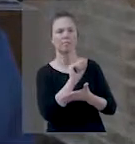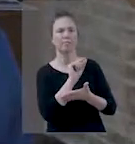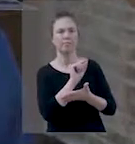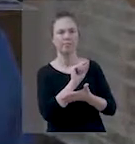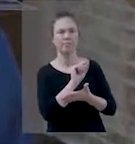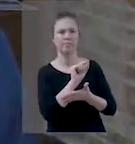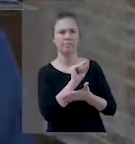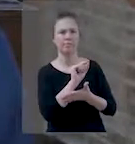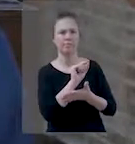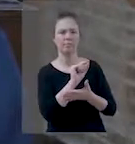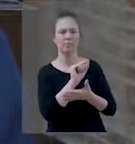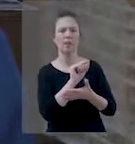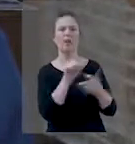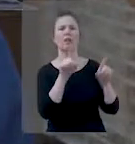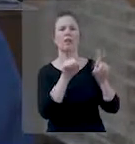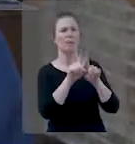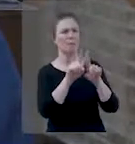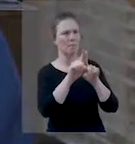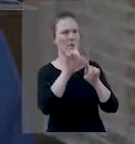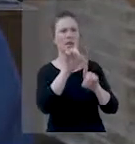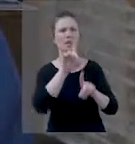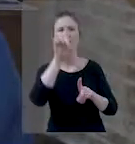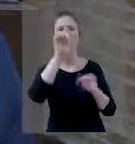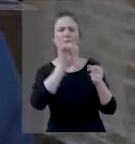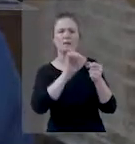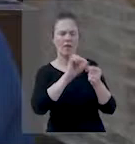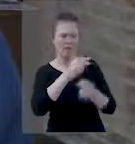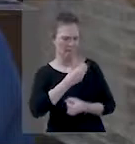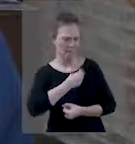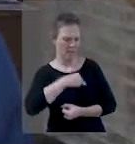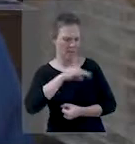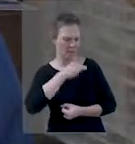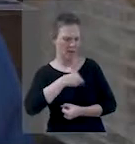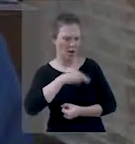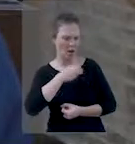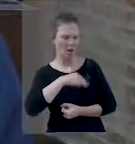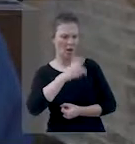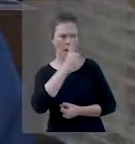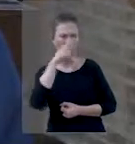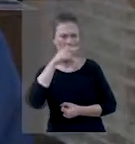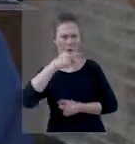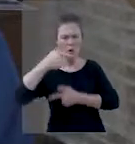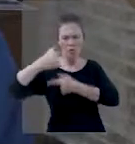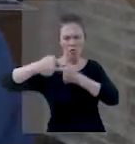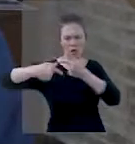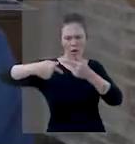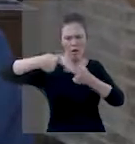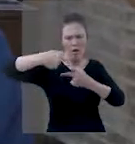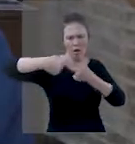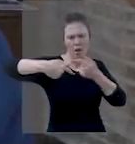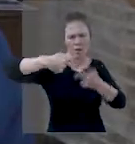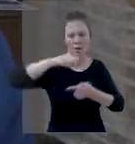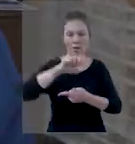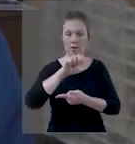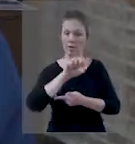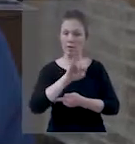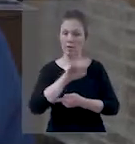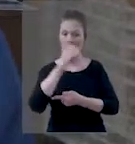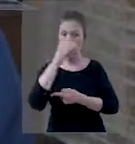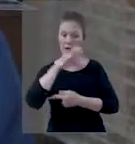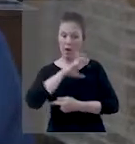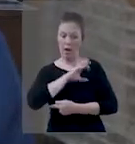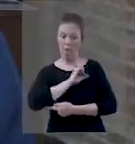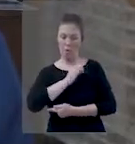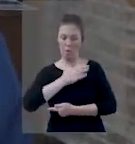diz, e faço misericórdia até mil gerações daqueles, mil gerações daqueles que me amam e